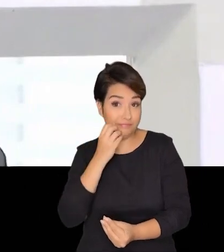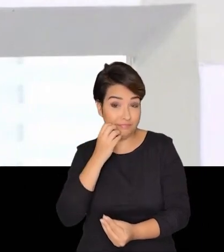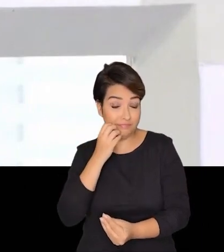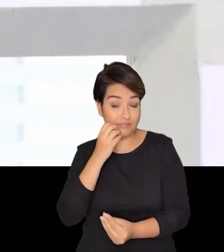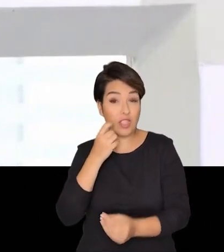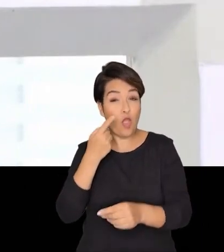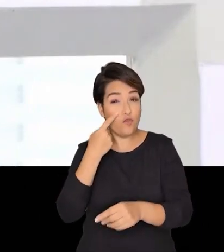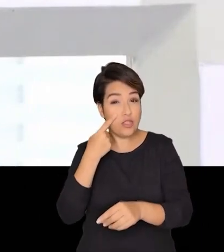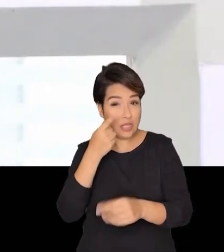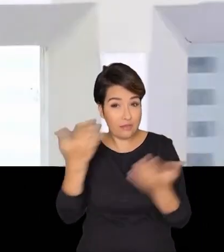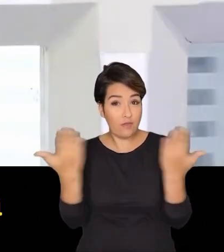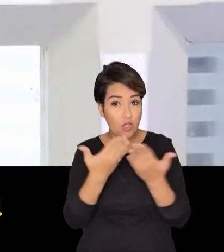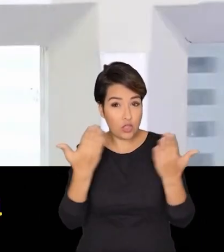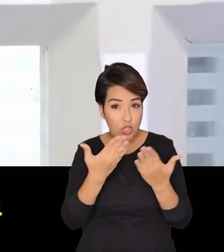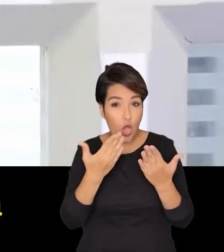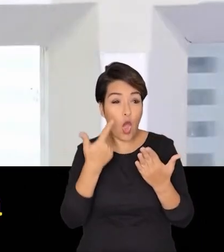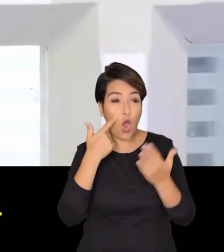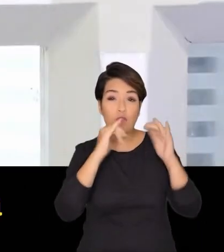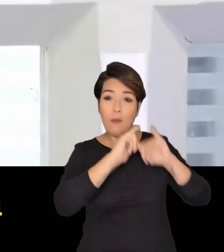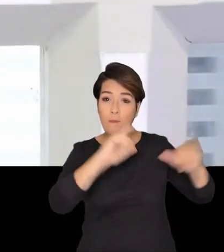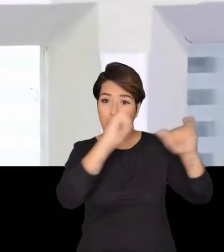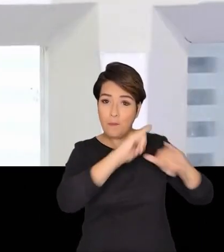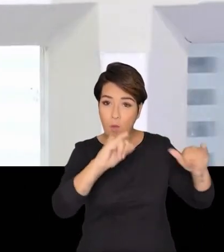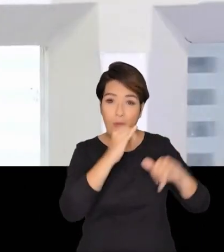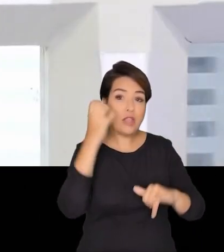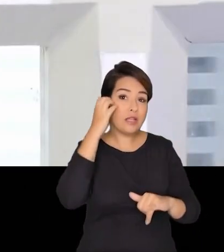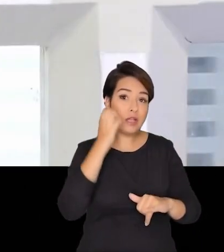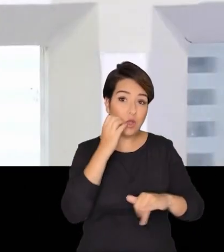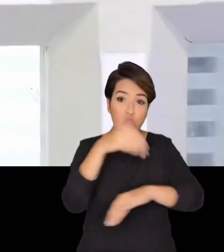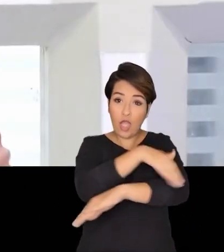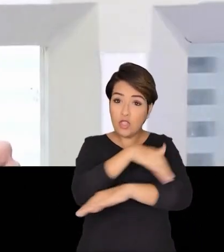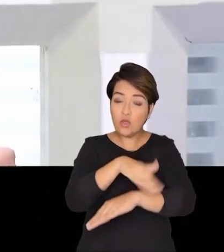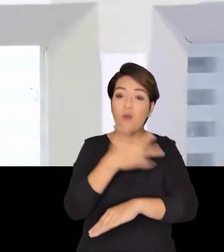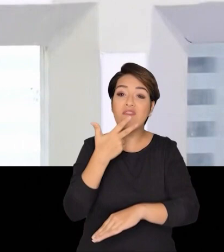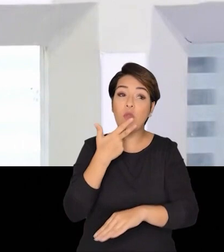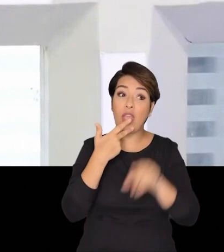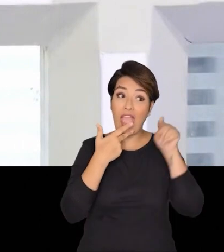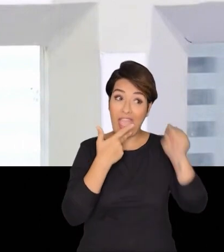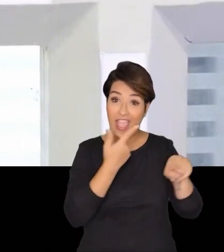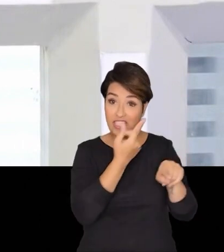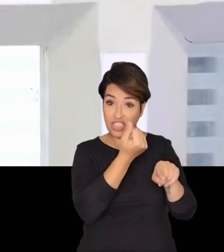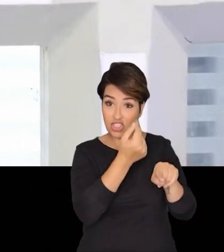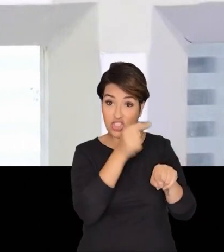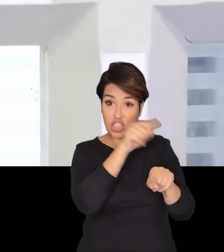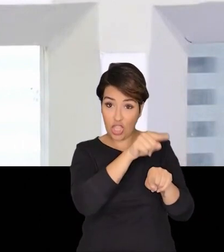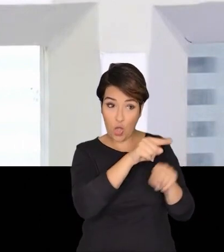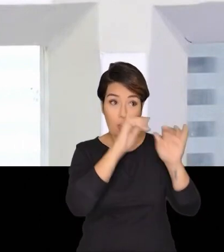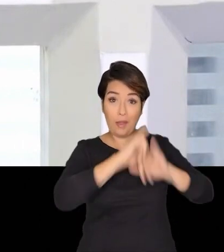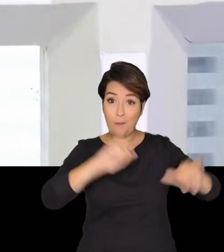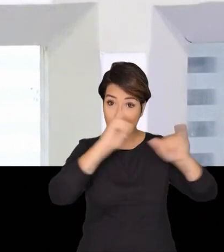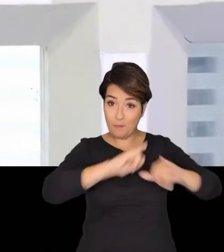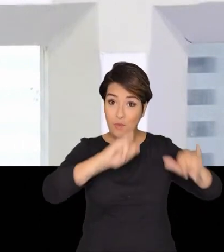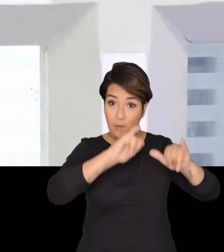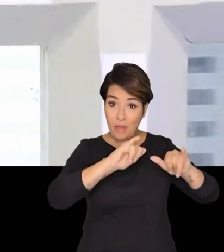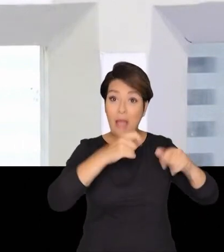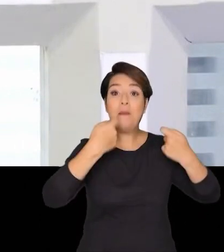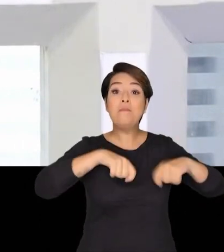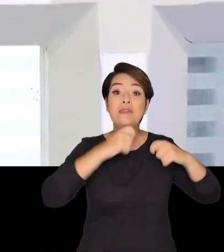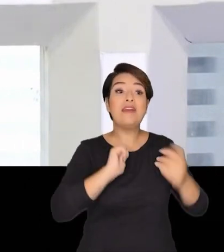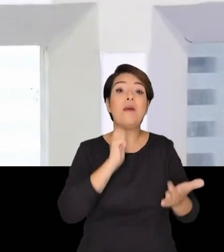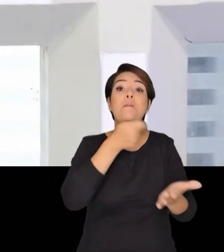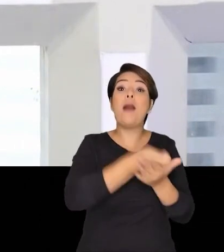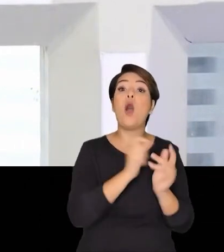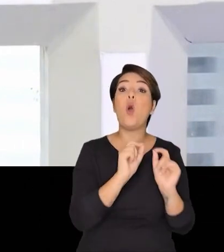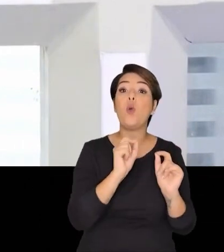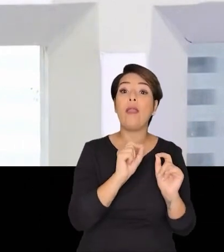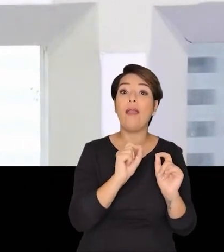quero falar uma coisa para você que está assistindo você quando olhar essa propaganda do Cláudio Castro na rua pensa assim, esse dinheiro dessa campanha do governador era o